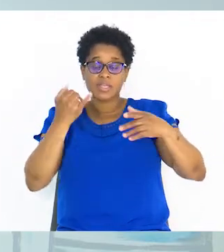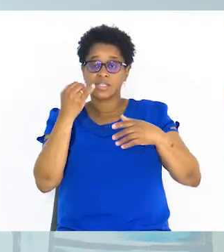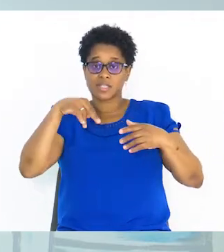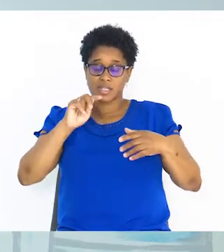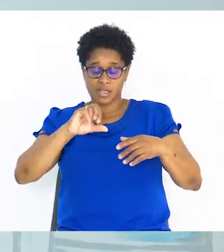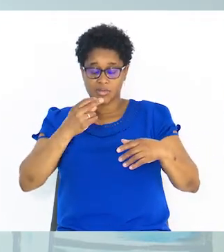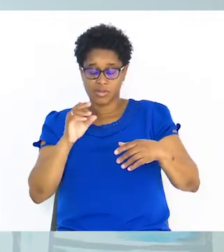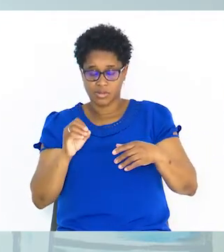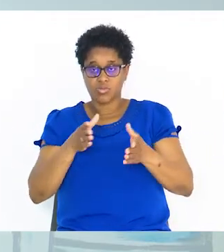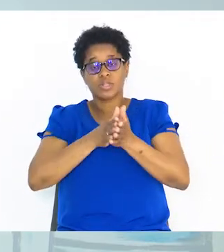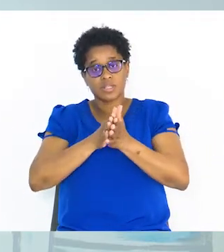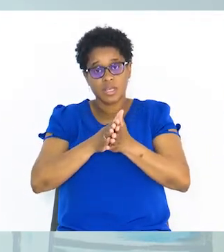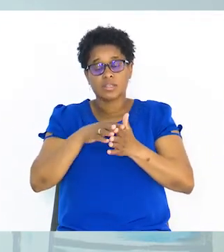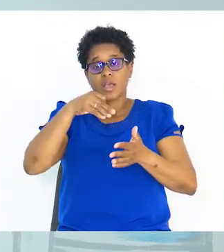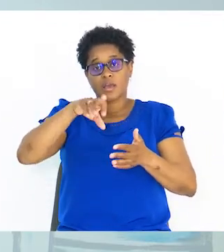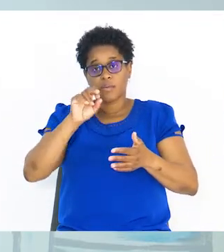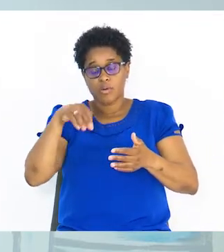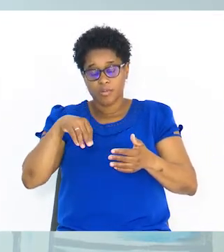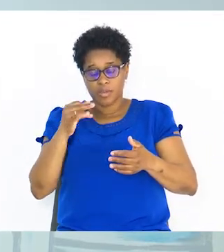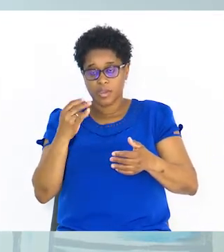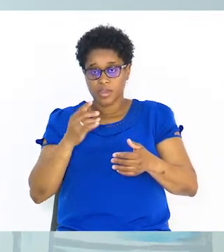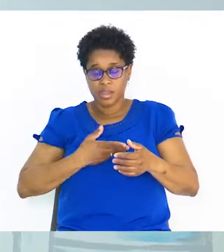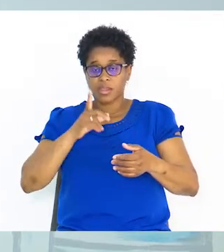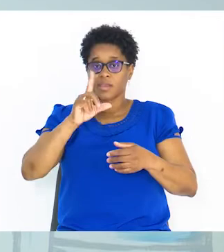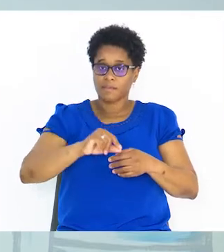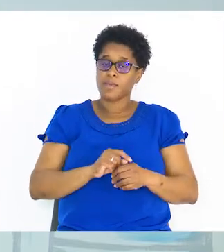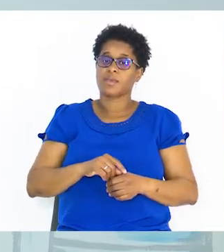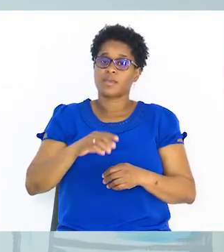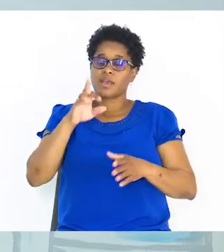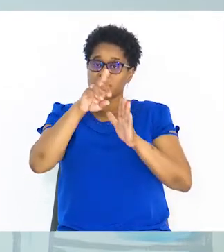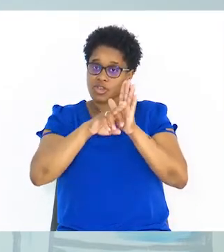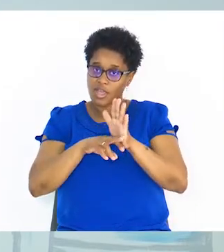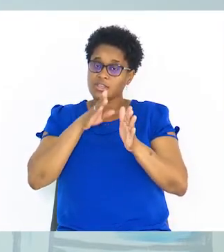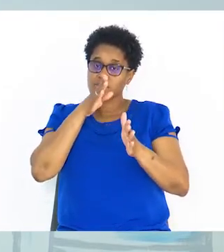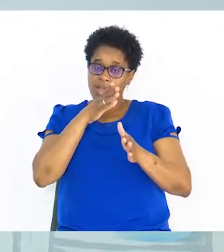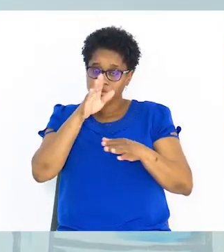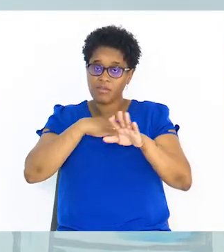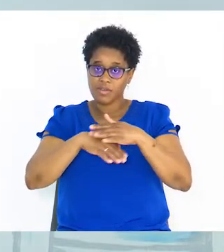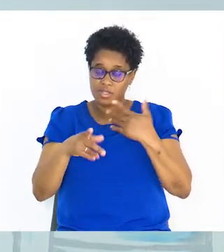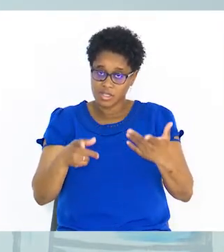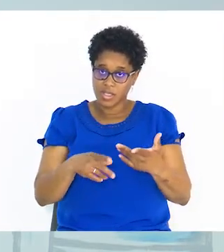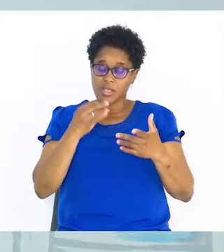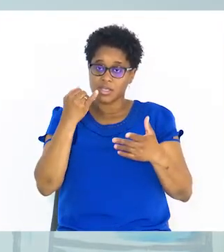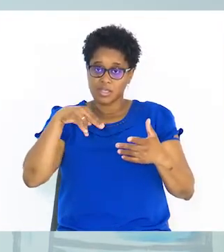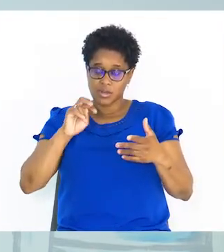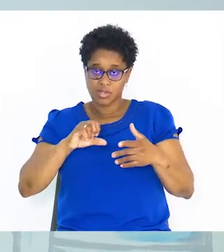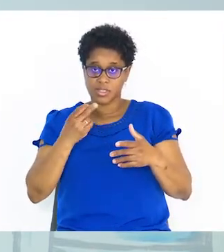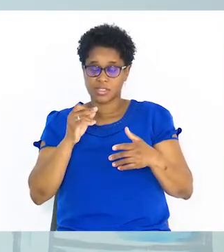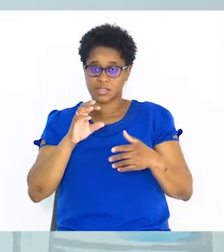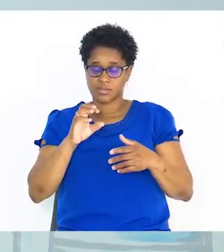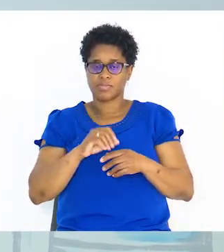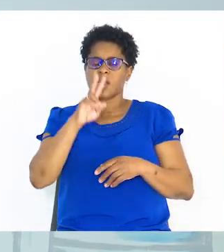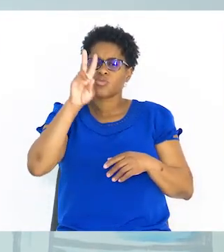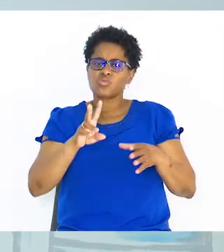as inequações, utilizando as propriedades e também utilizando as regras práticas para resolver as inequações.